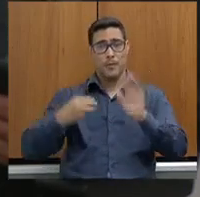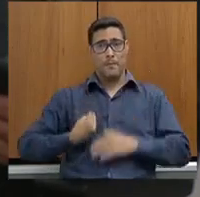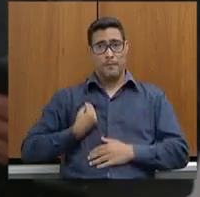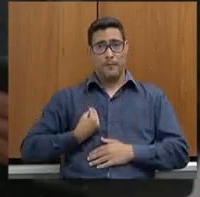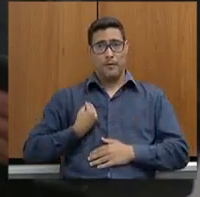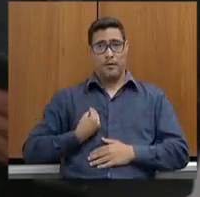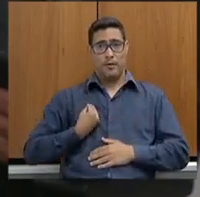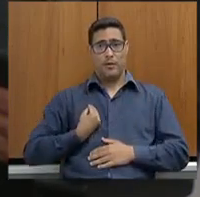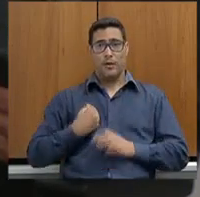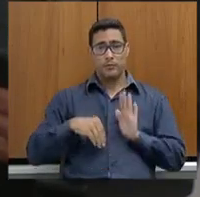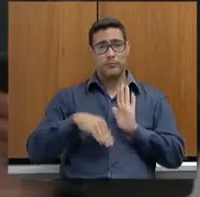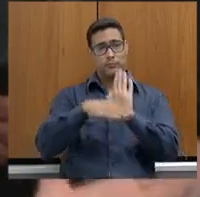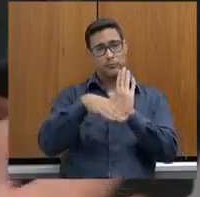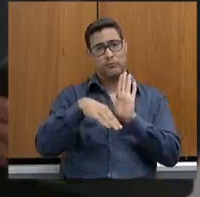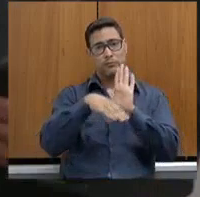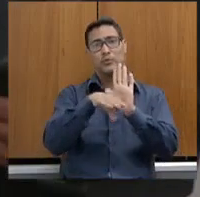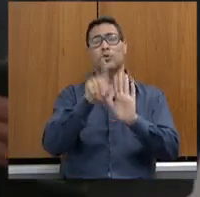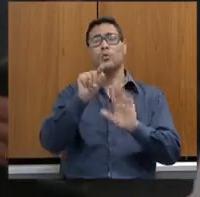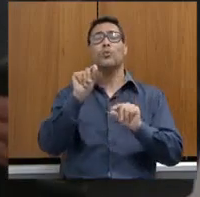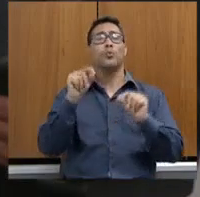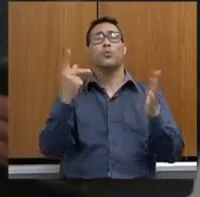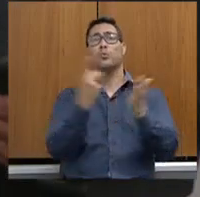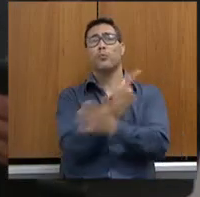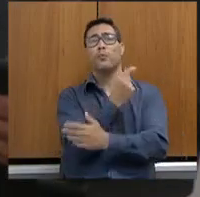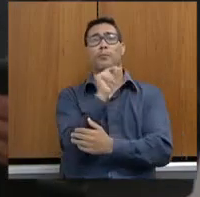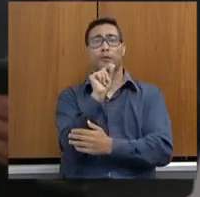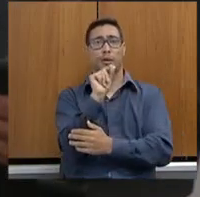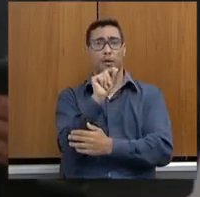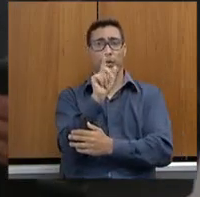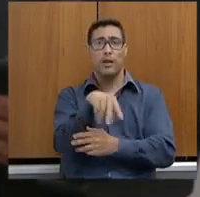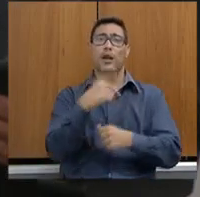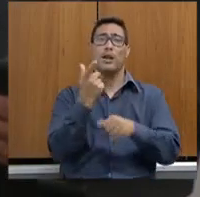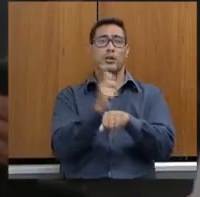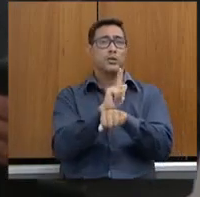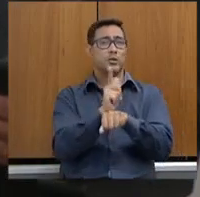muito o que não acontecia na gestão do general.